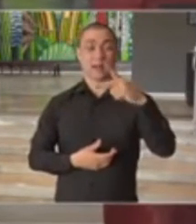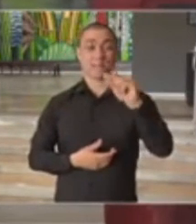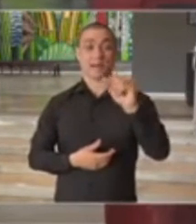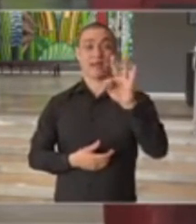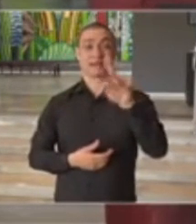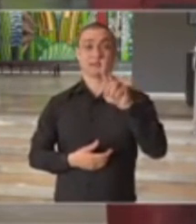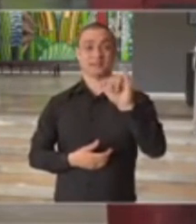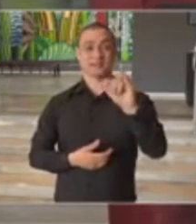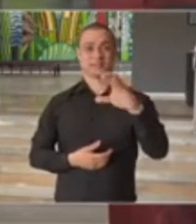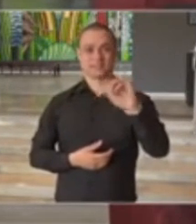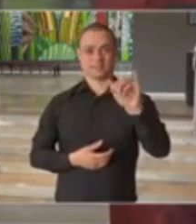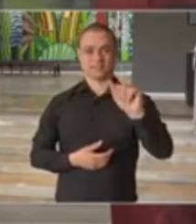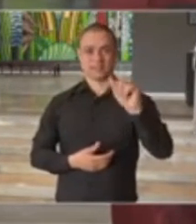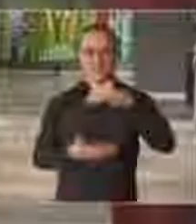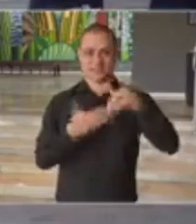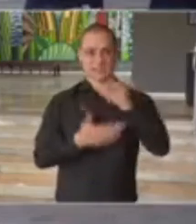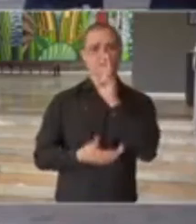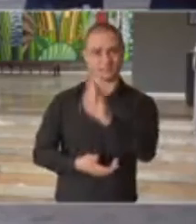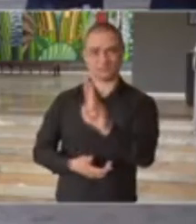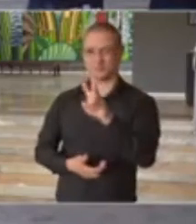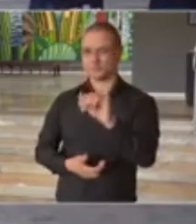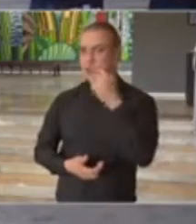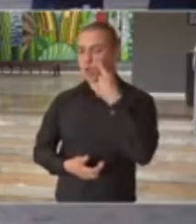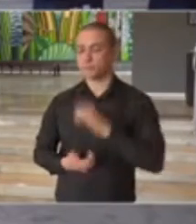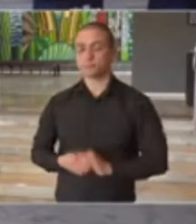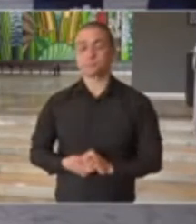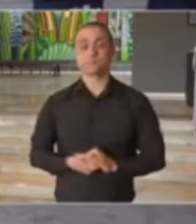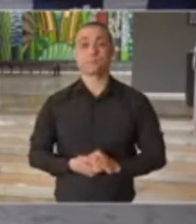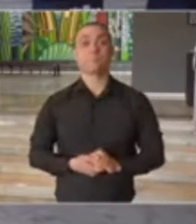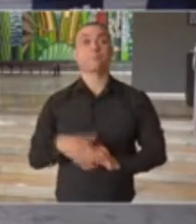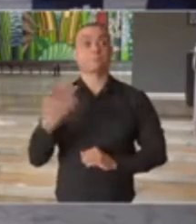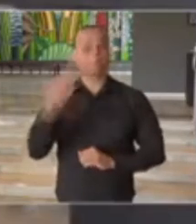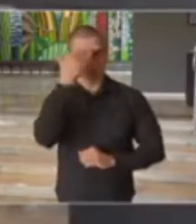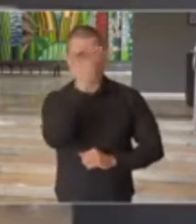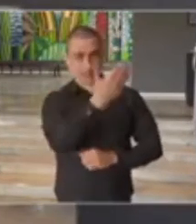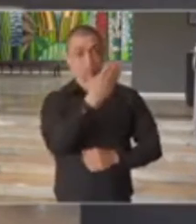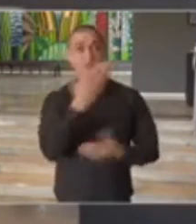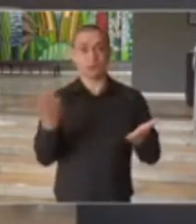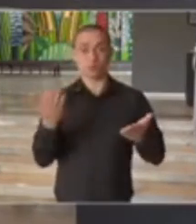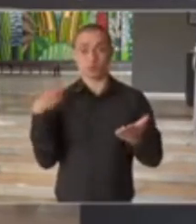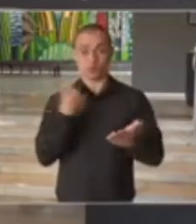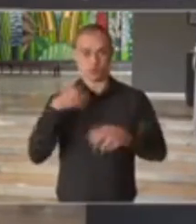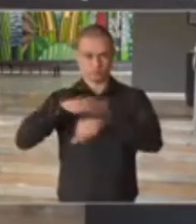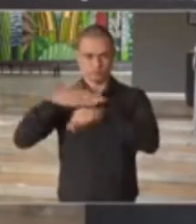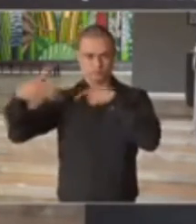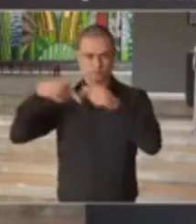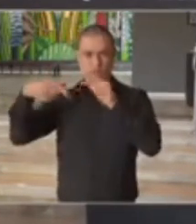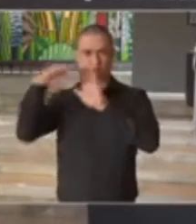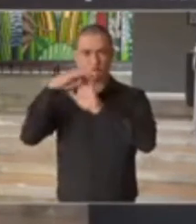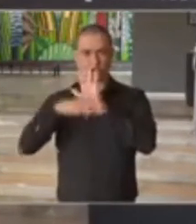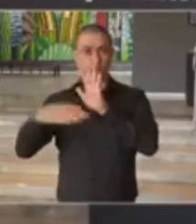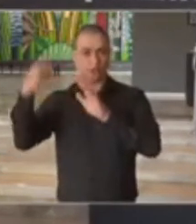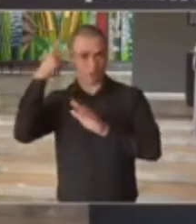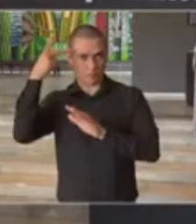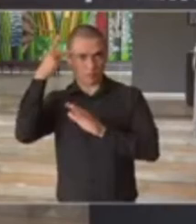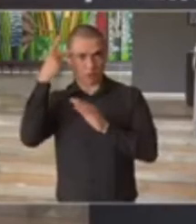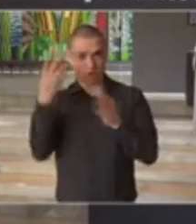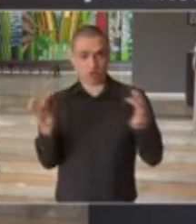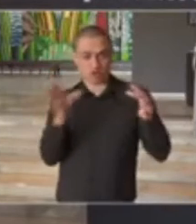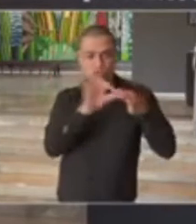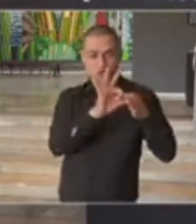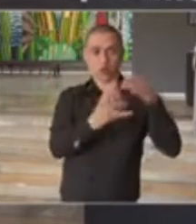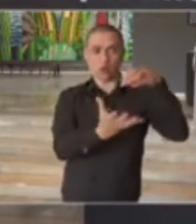resposta à sua questão. Patrícia. Obrigada, Paulo. O trabalho que a gente está fazendo no Plano São Paulo, em parceria com o Centro de